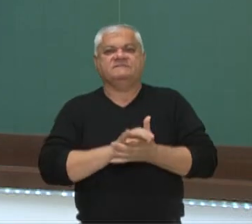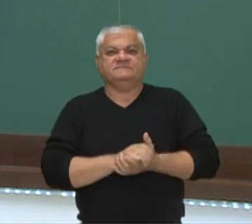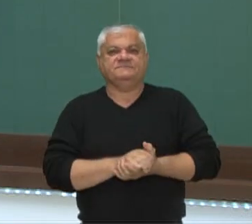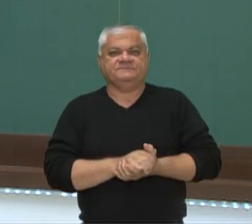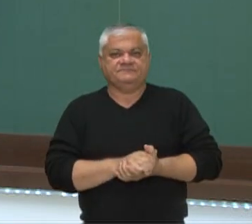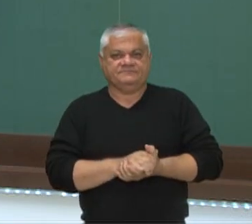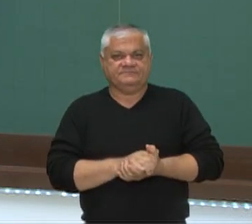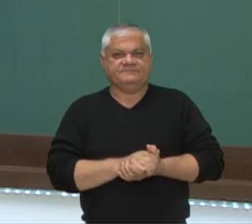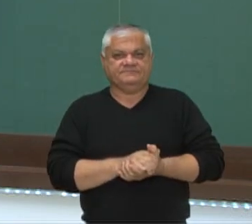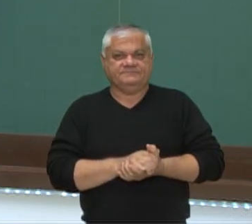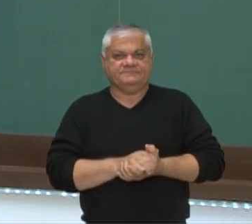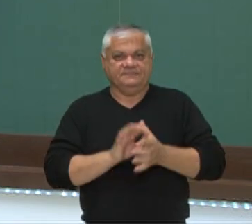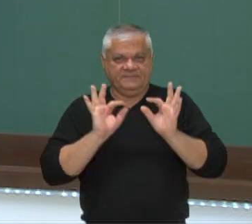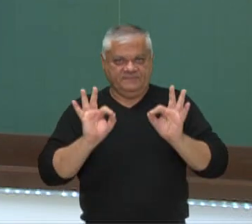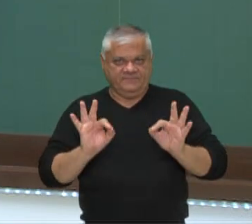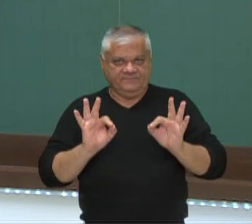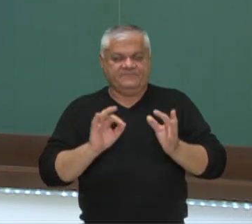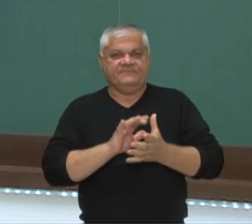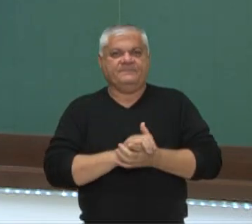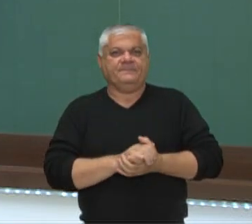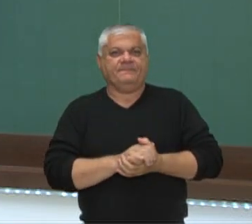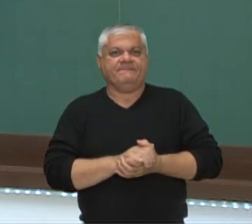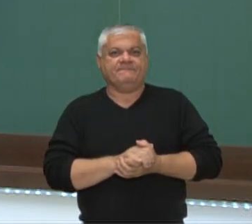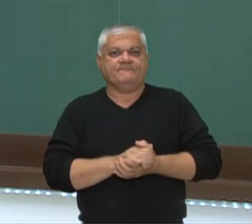com a oração anterior.